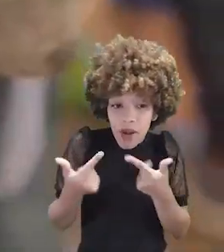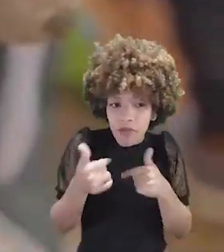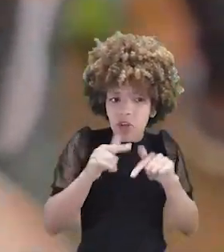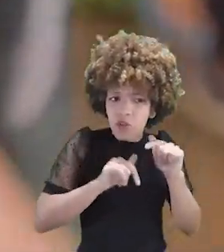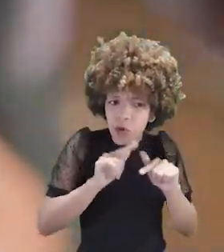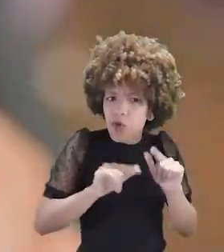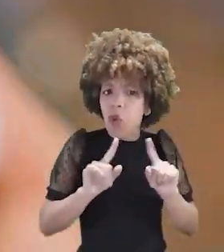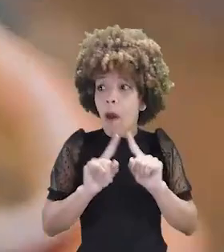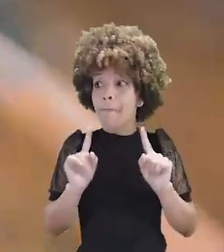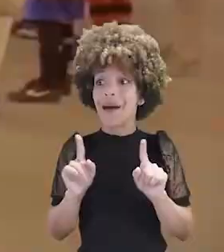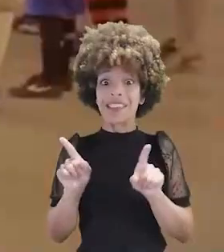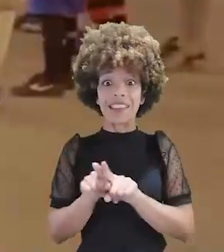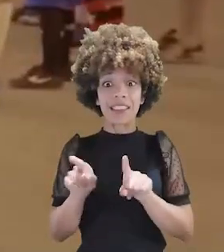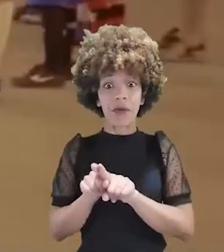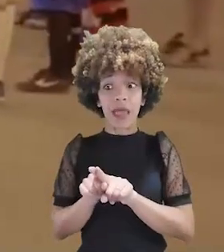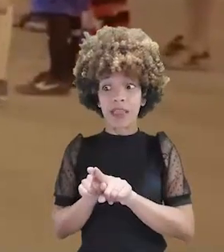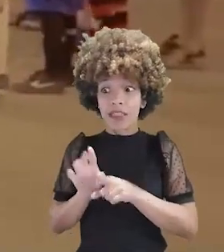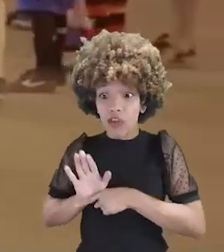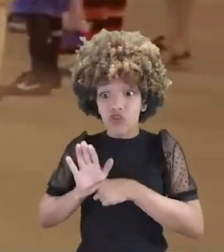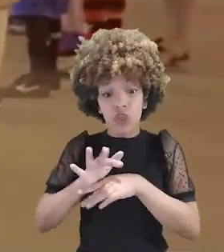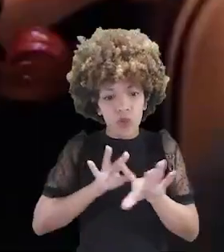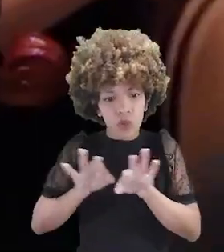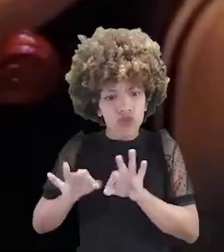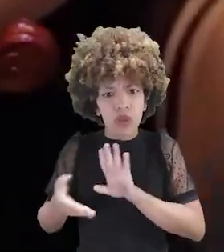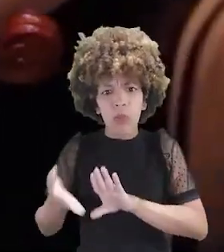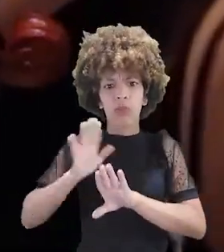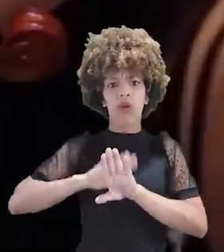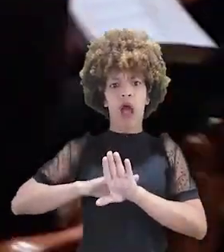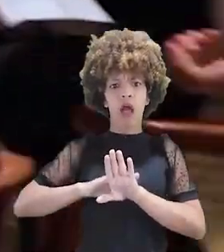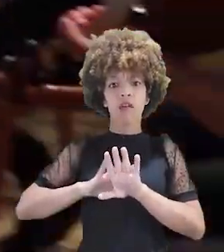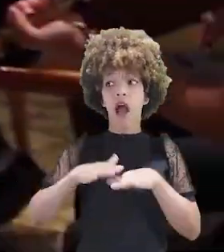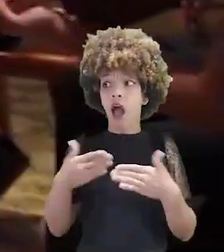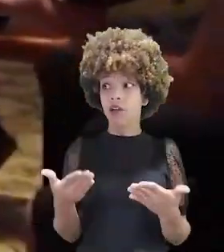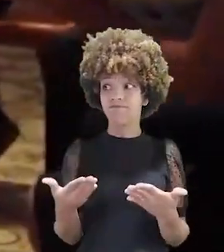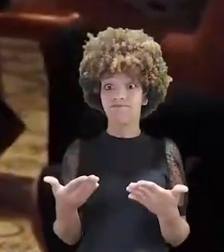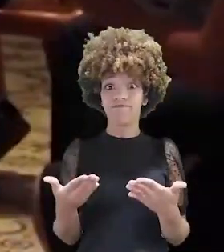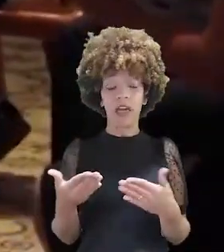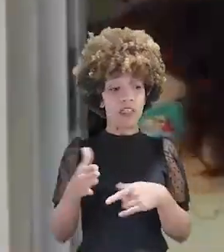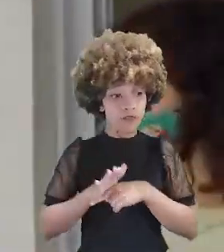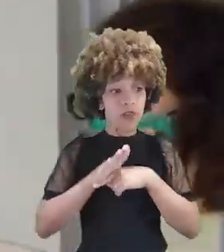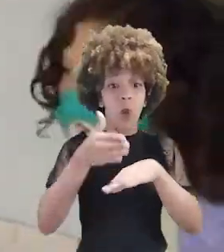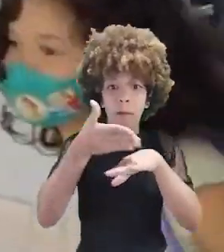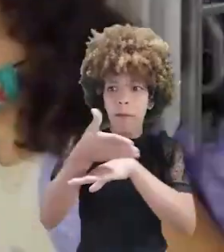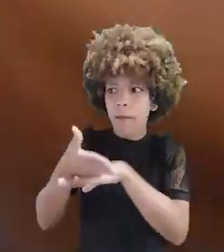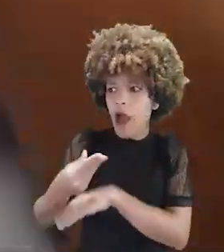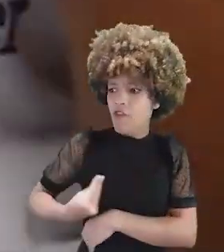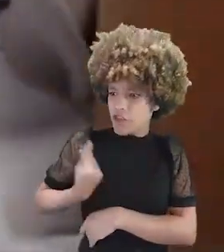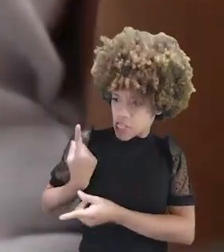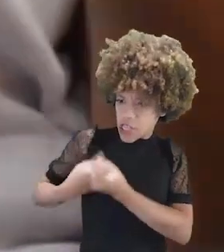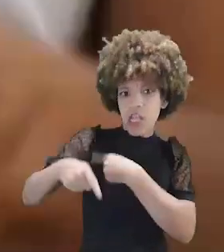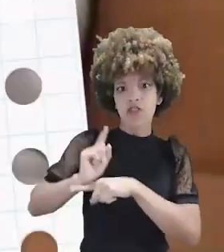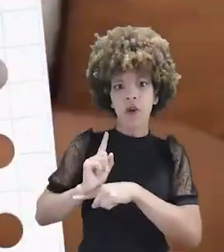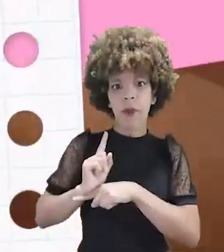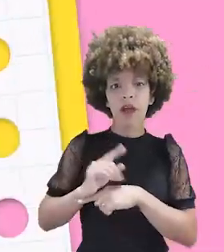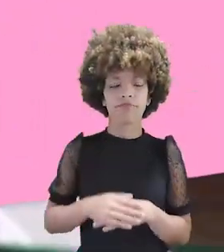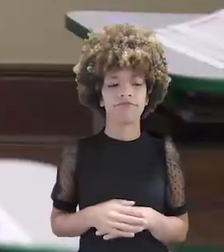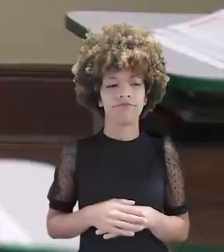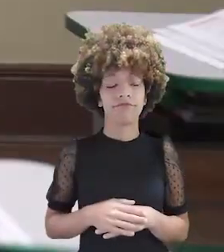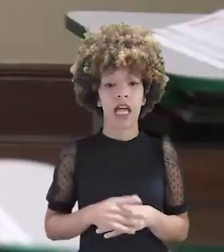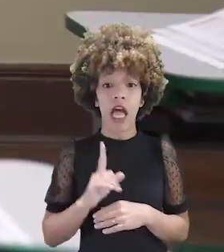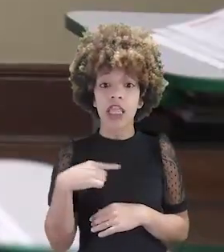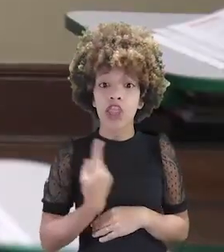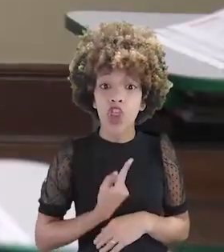maravilhosa, mas você está evoluindo por trás disso. Você está fazendo com que vidas sejam transformadas.